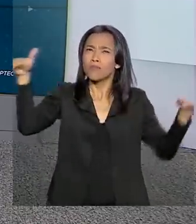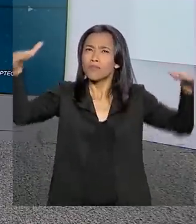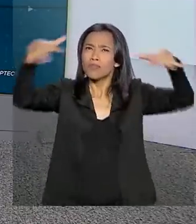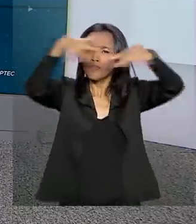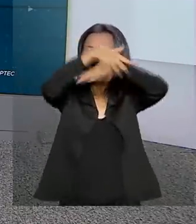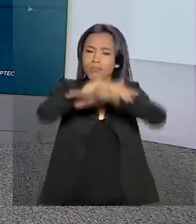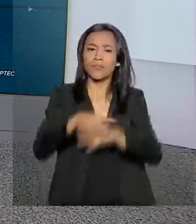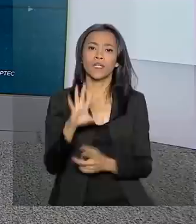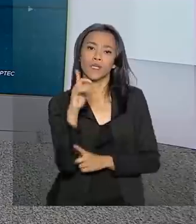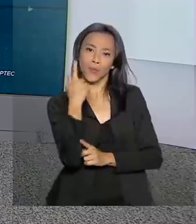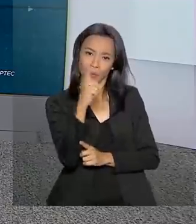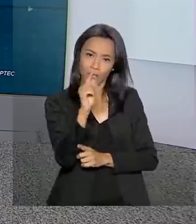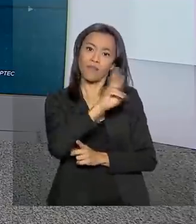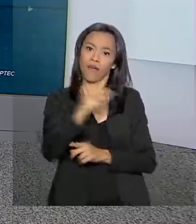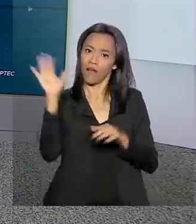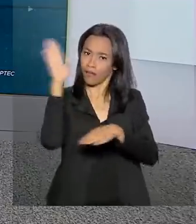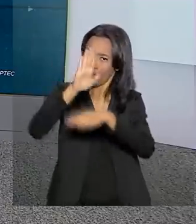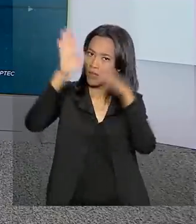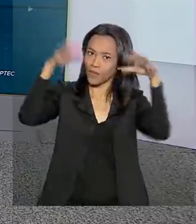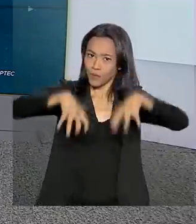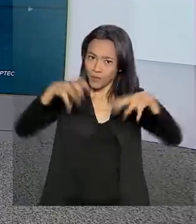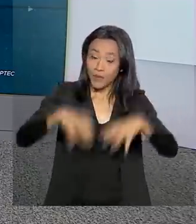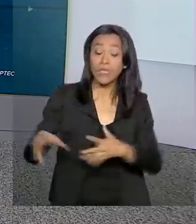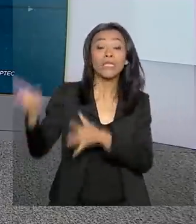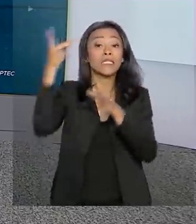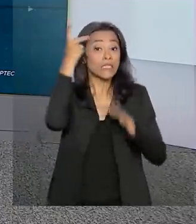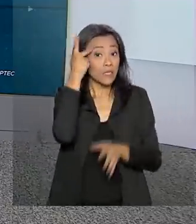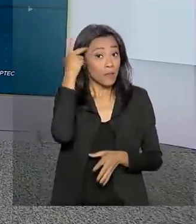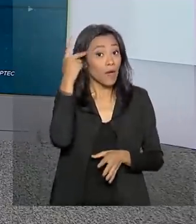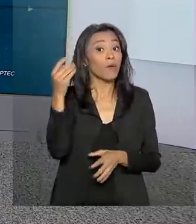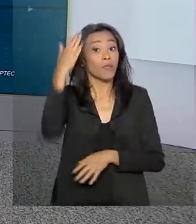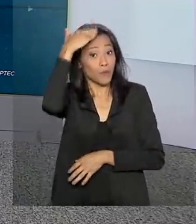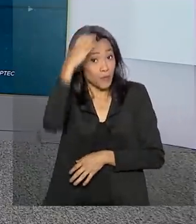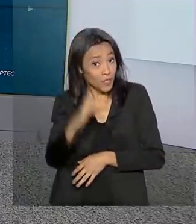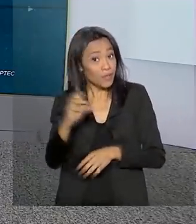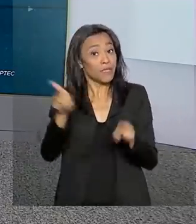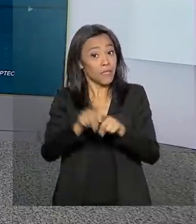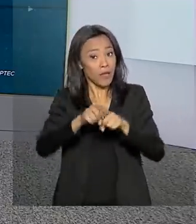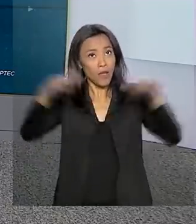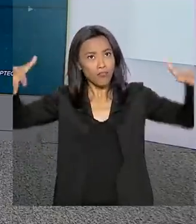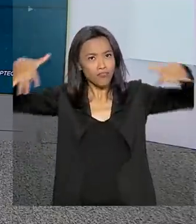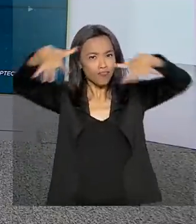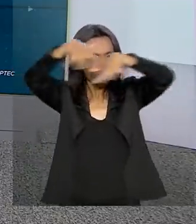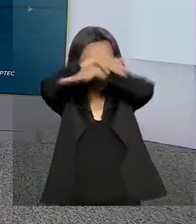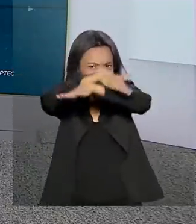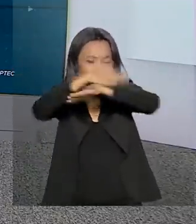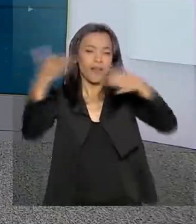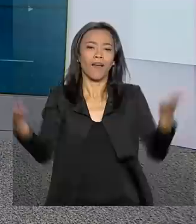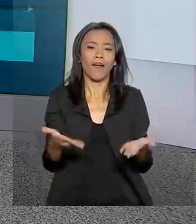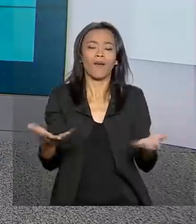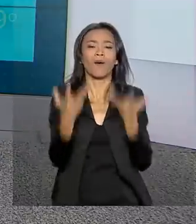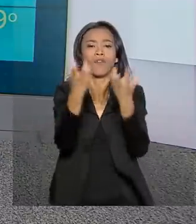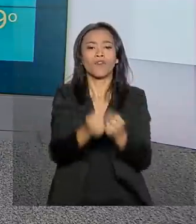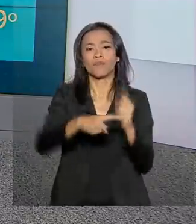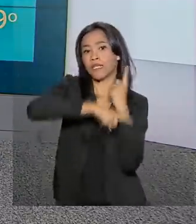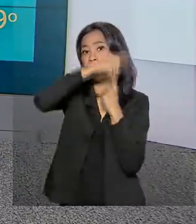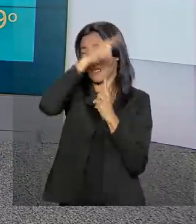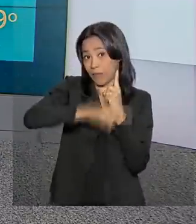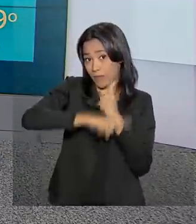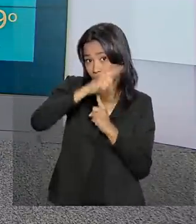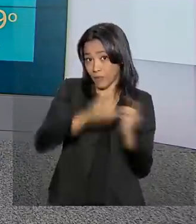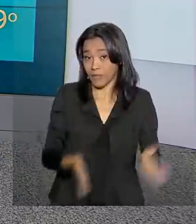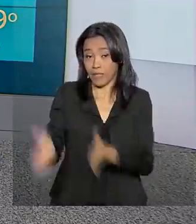Em Goiânia, vai chover de tarde. Em São Paulo e Curitiba, tempo também parcialmente nublado. Agora vamos às temperaturas.